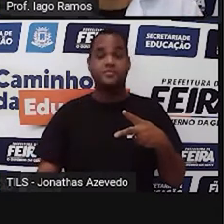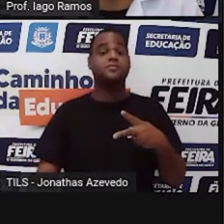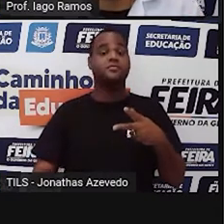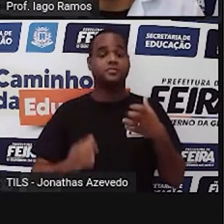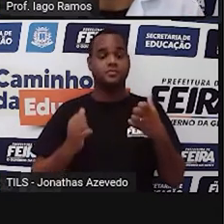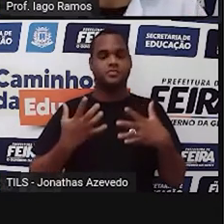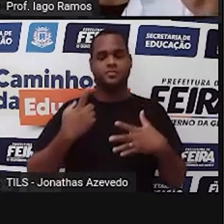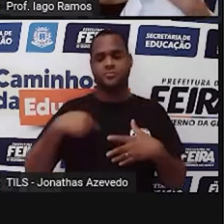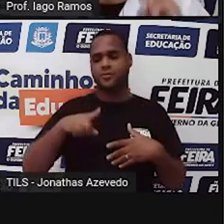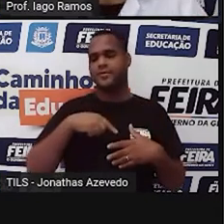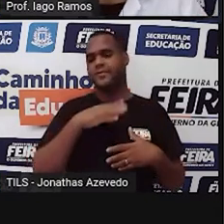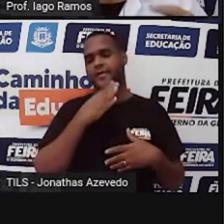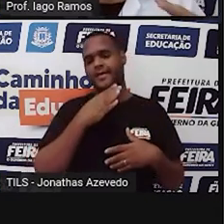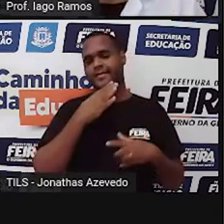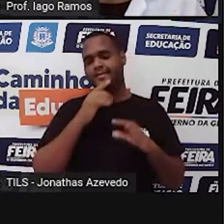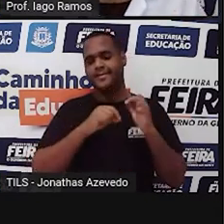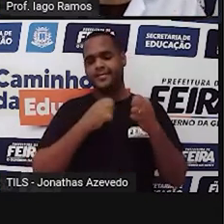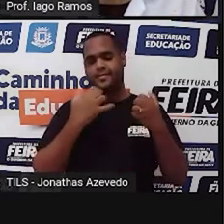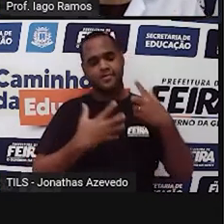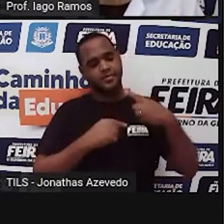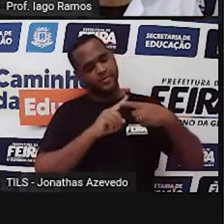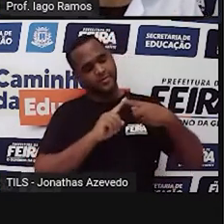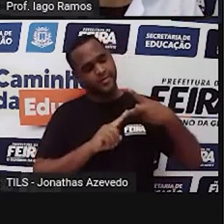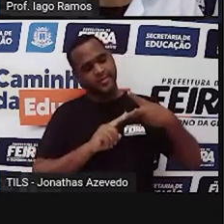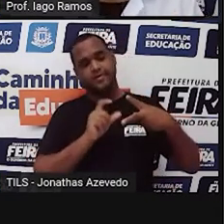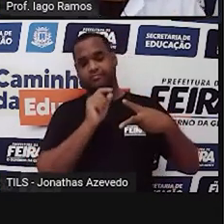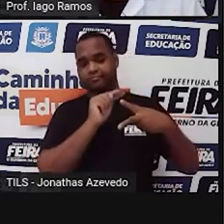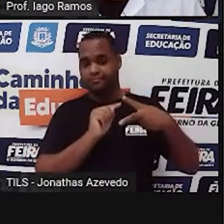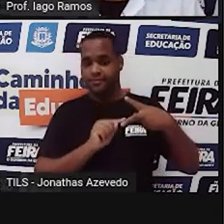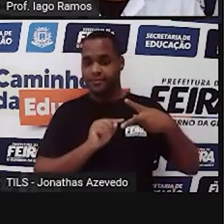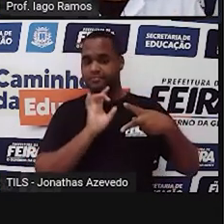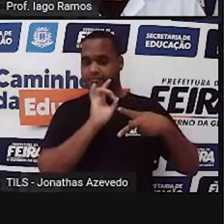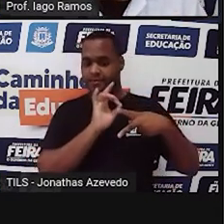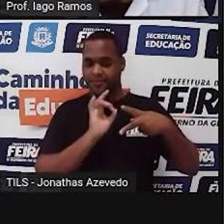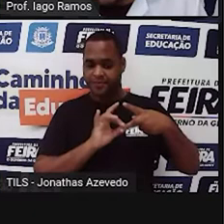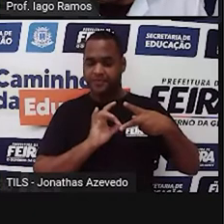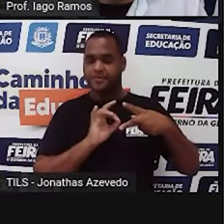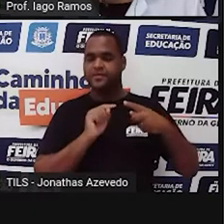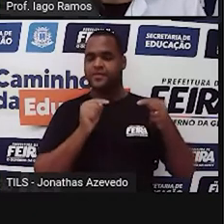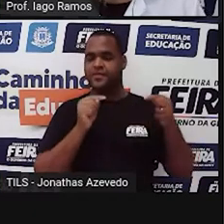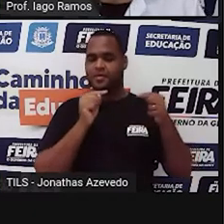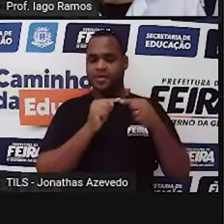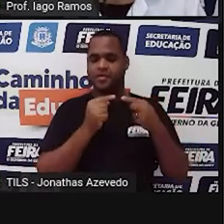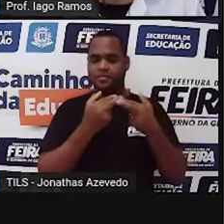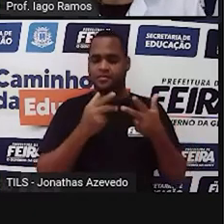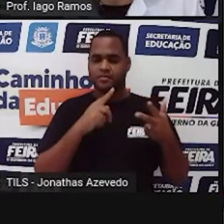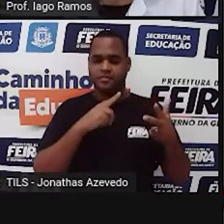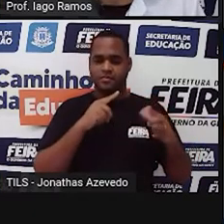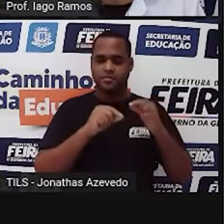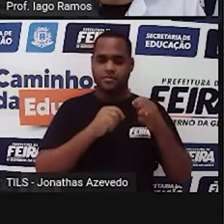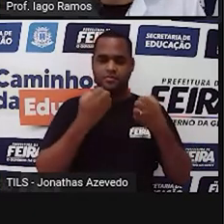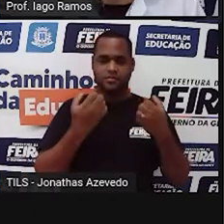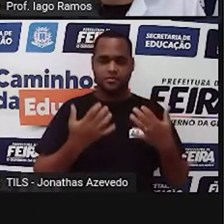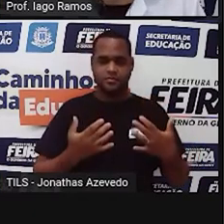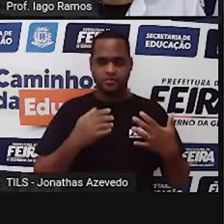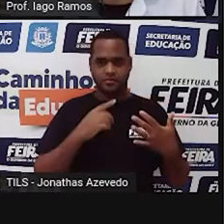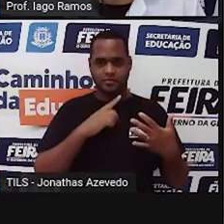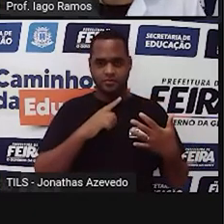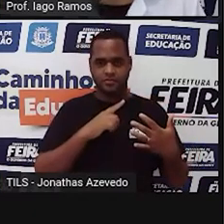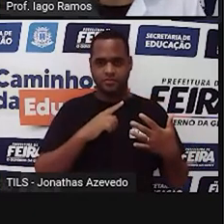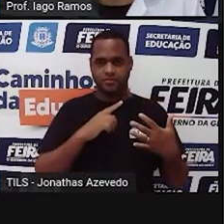a gente conhece esses dois tipos de unidade para essa medida chamada de capacidade.